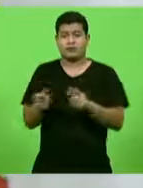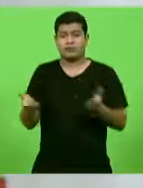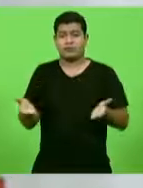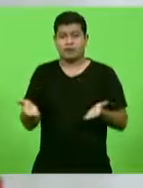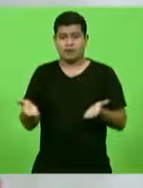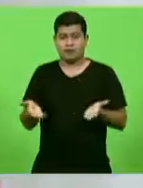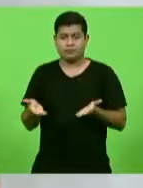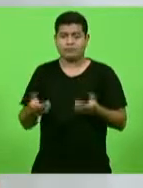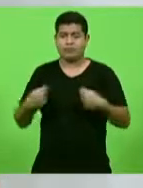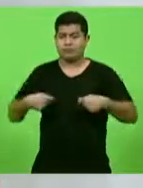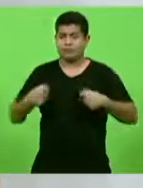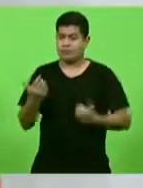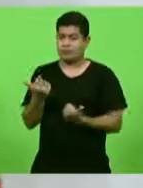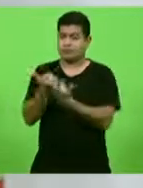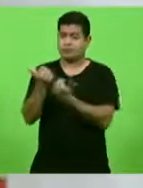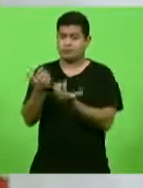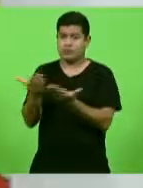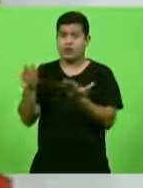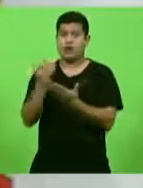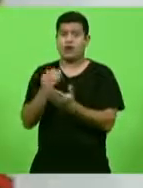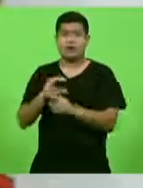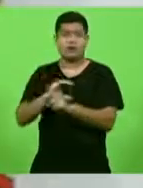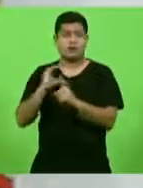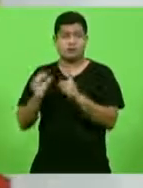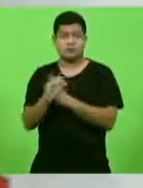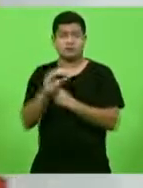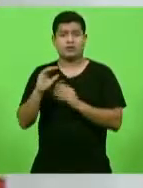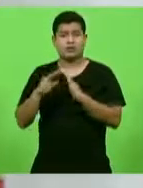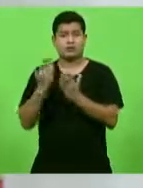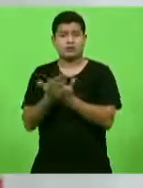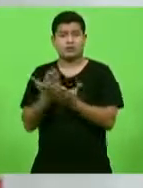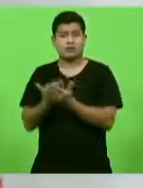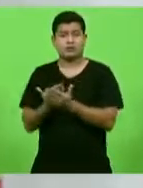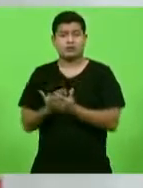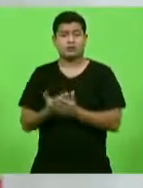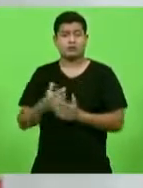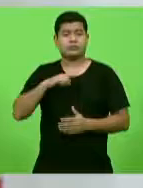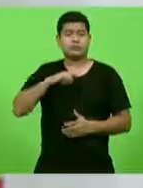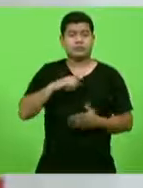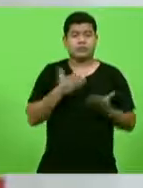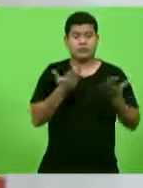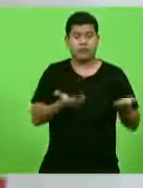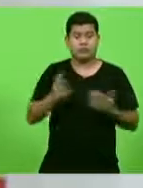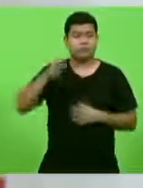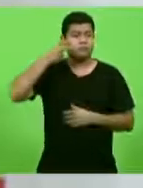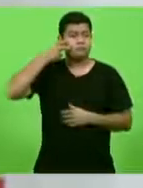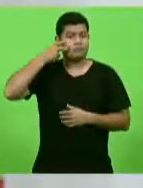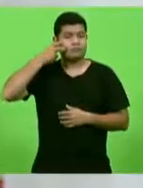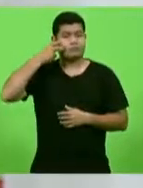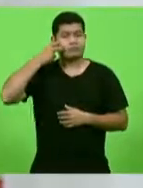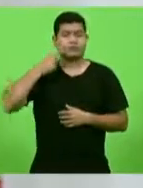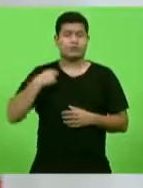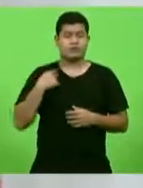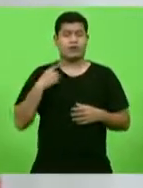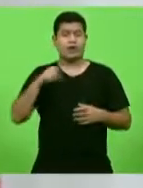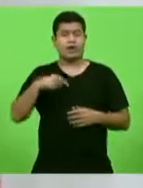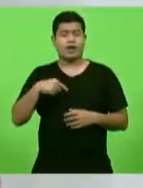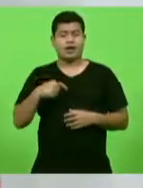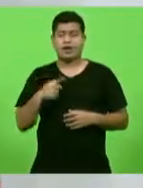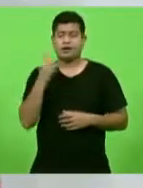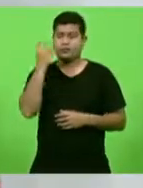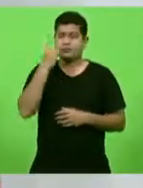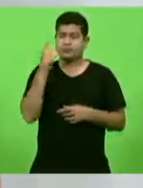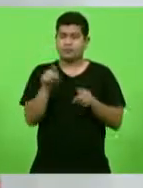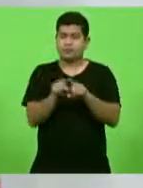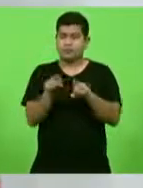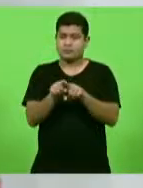Nós temos o colega de bancada, Luiz Fernando Vampiro, na Secretaria da Educação. Eu sei do